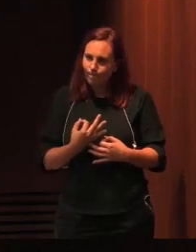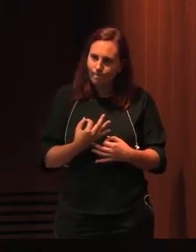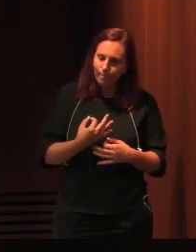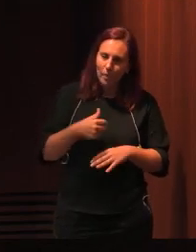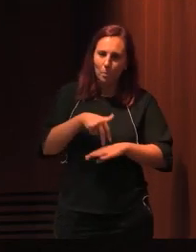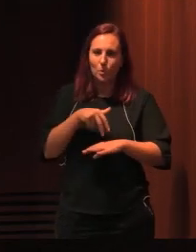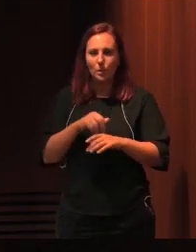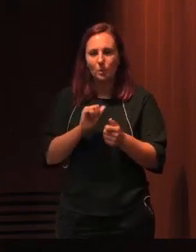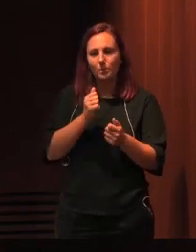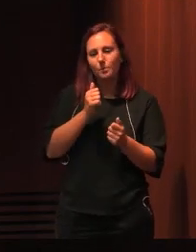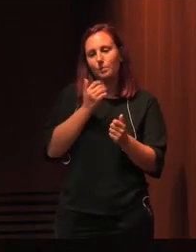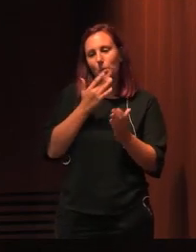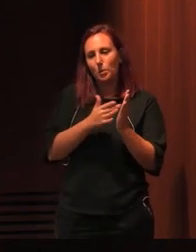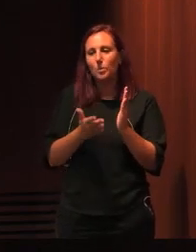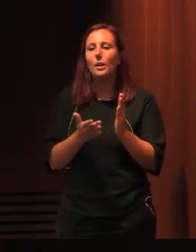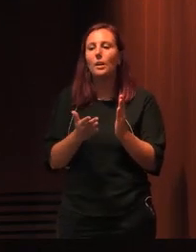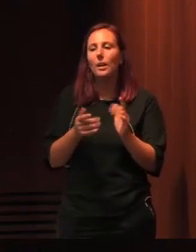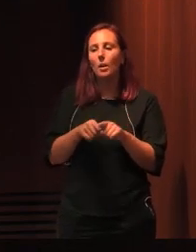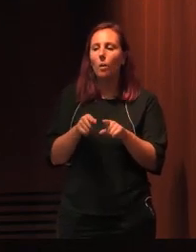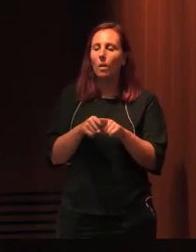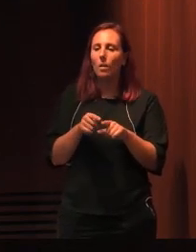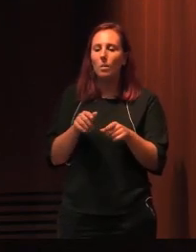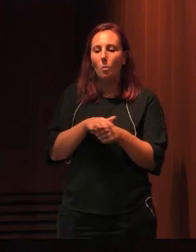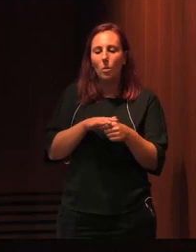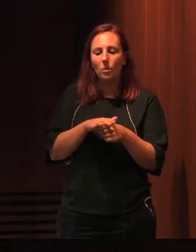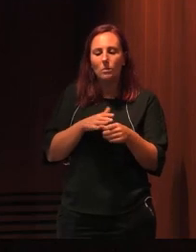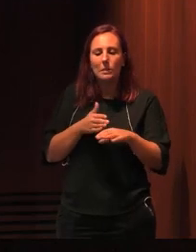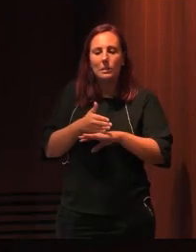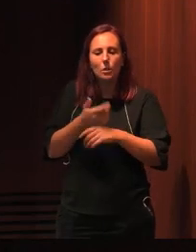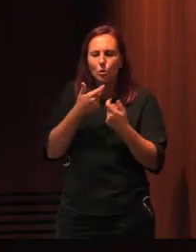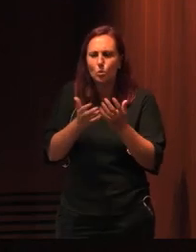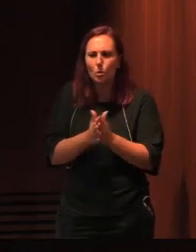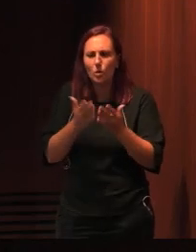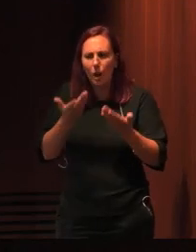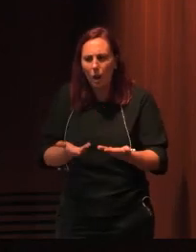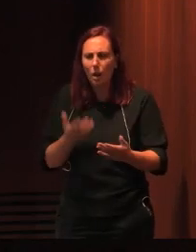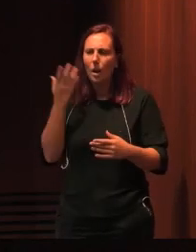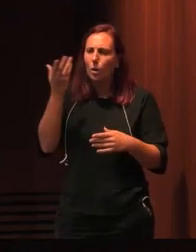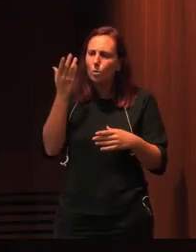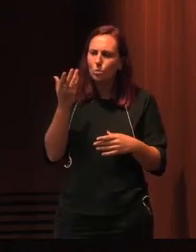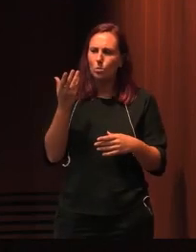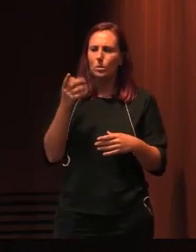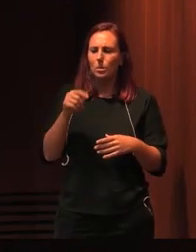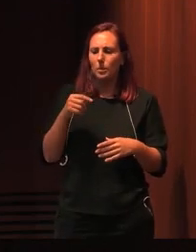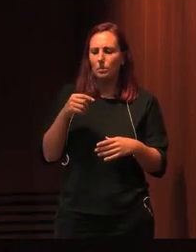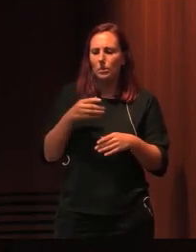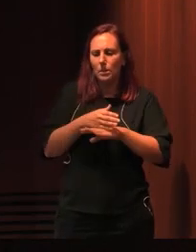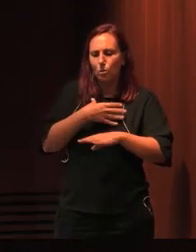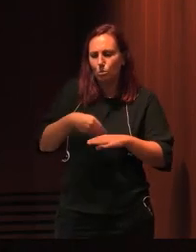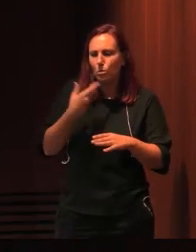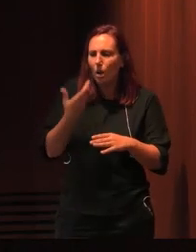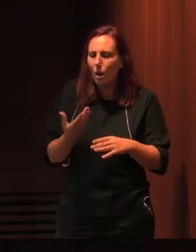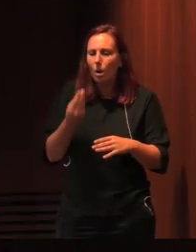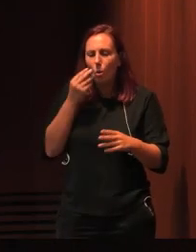privilegiado para o acesso de todos, mesmo de todos, à cultura e ao conhecimento do mundo, de encontro, de co